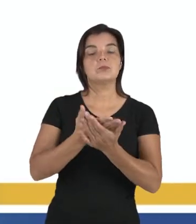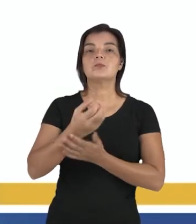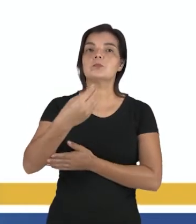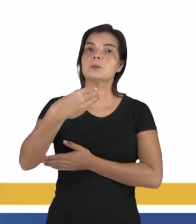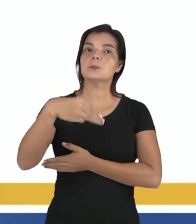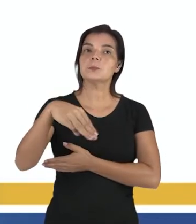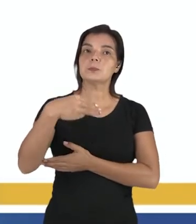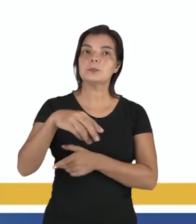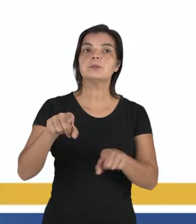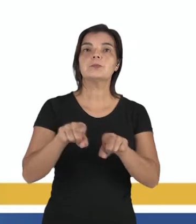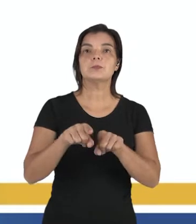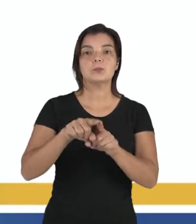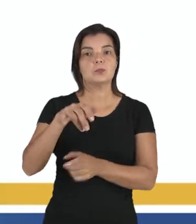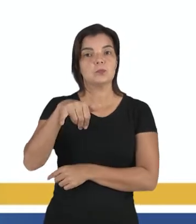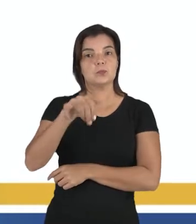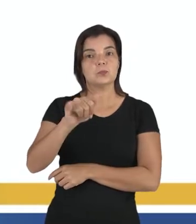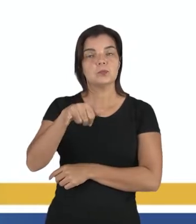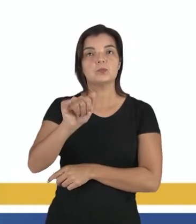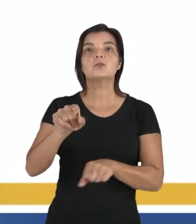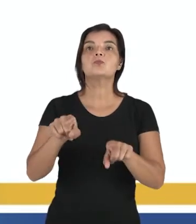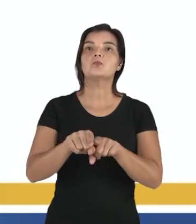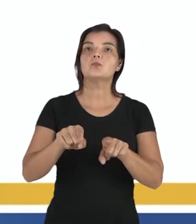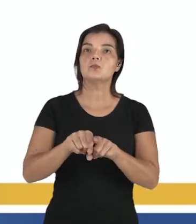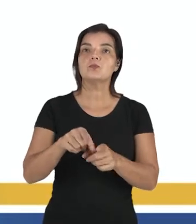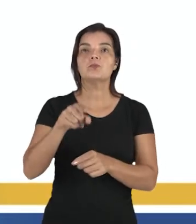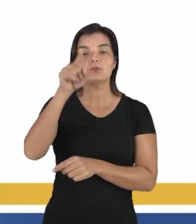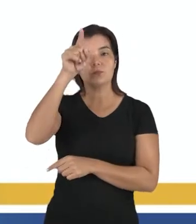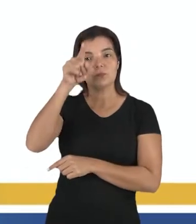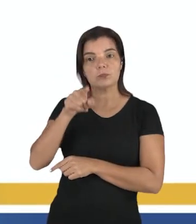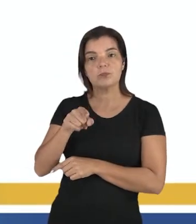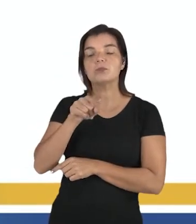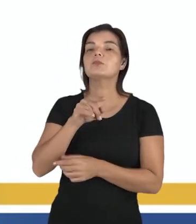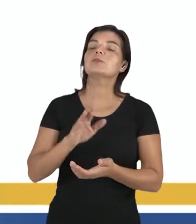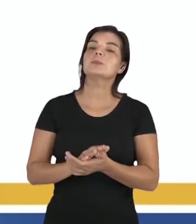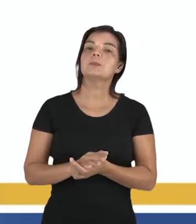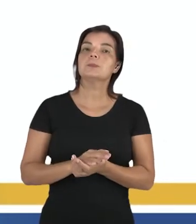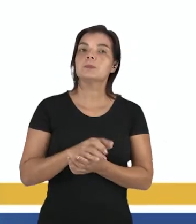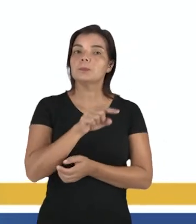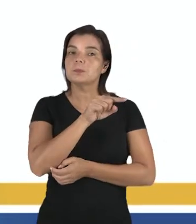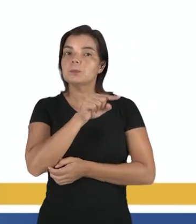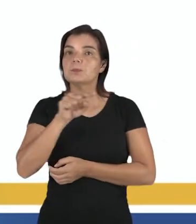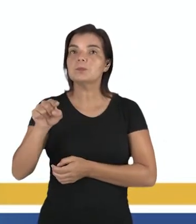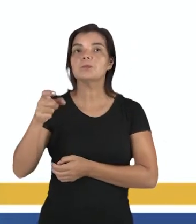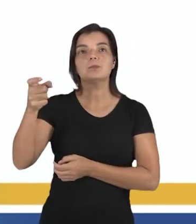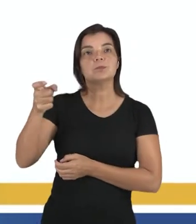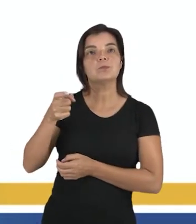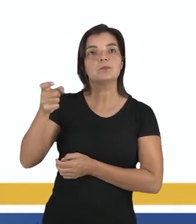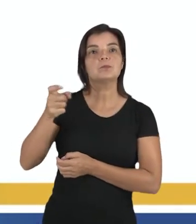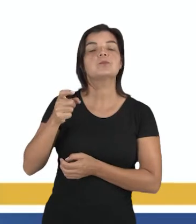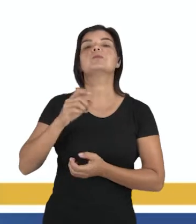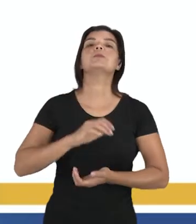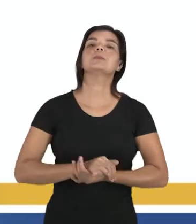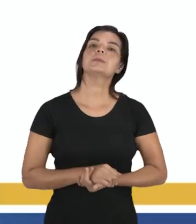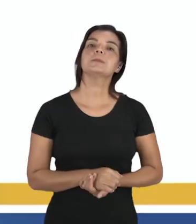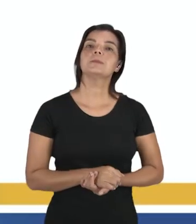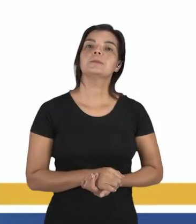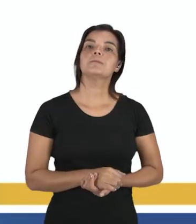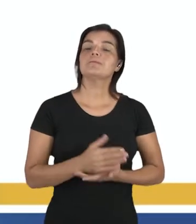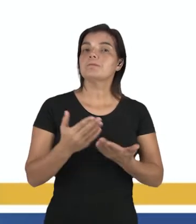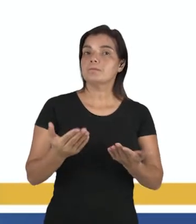na matemática, um y que sobe, uma linha vertical que sobe, o x que é horizontal.